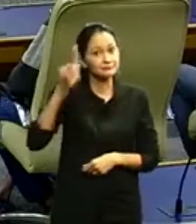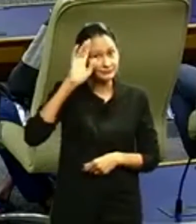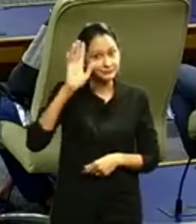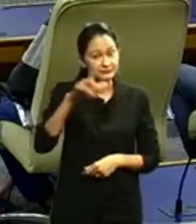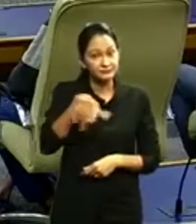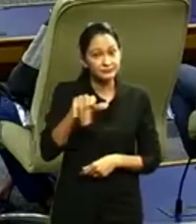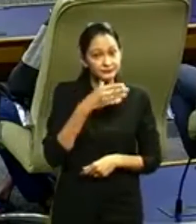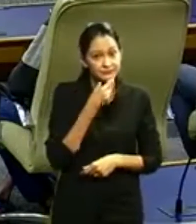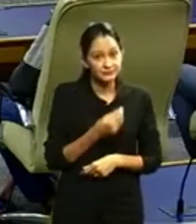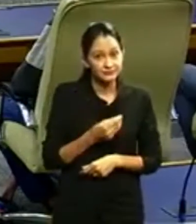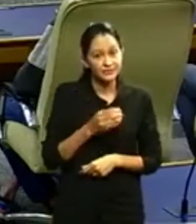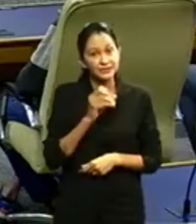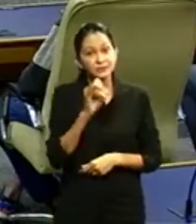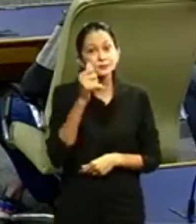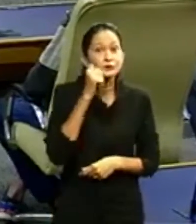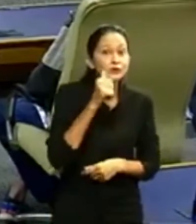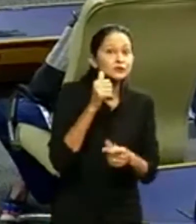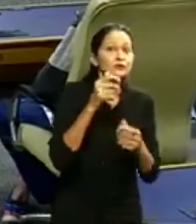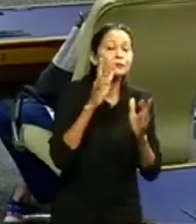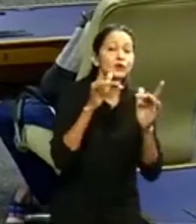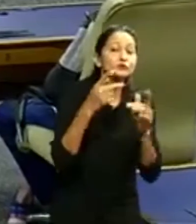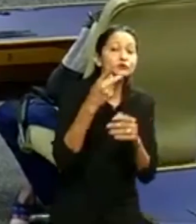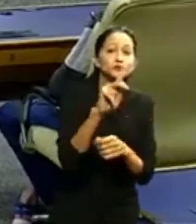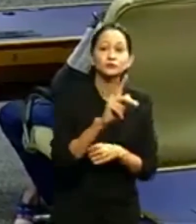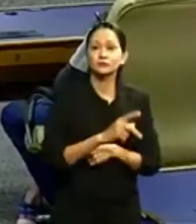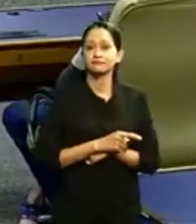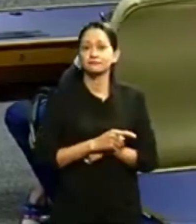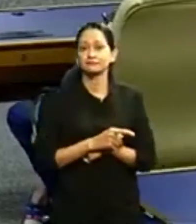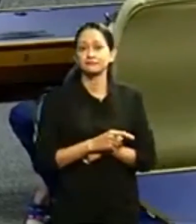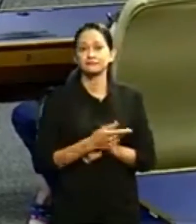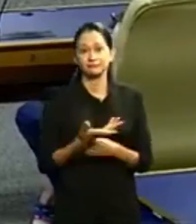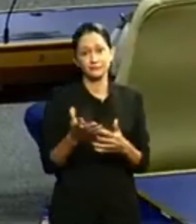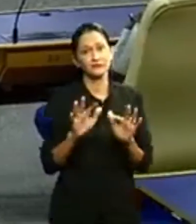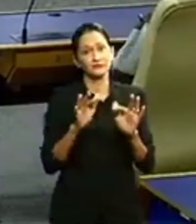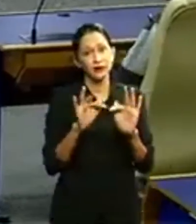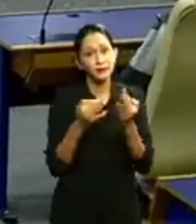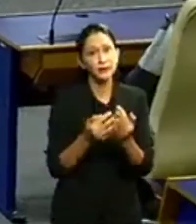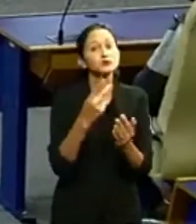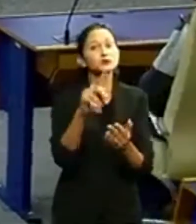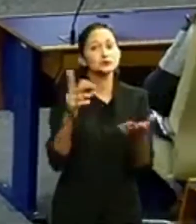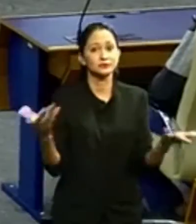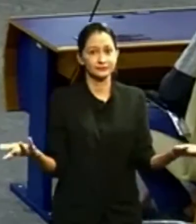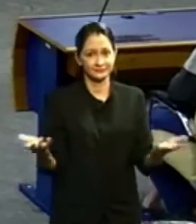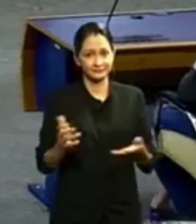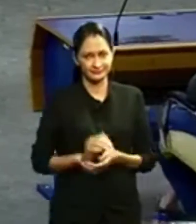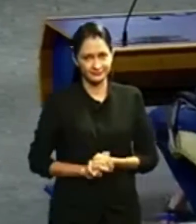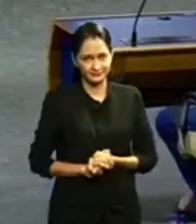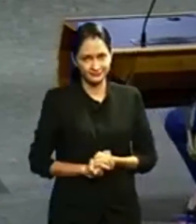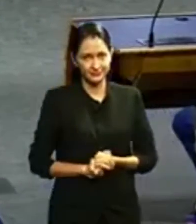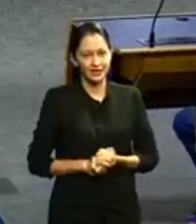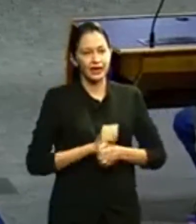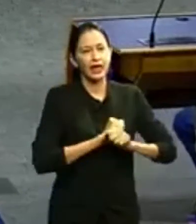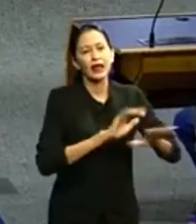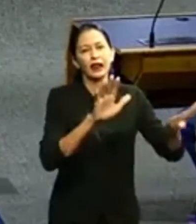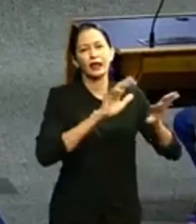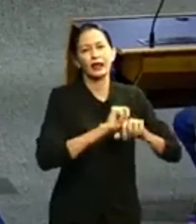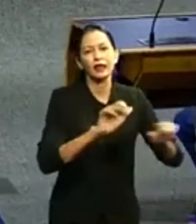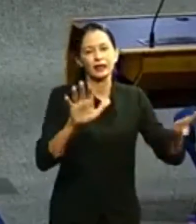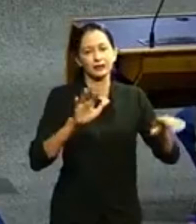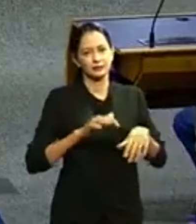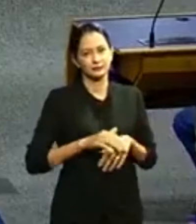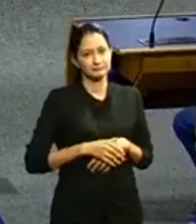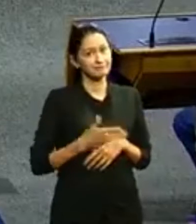garotos, ser com a mulher que vocês amam pra ser um problema de vocês. Não esperem chegar dentro da casa de vocês,